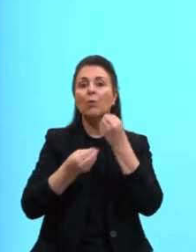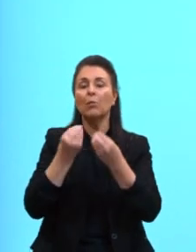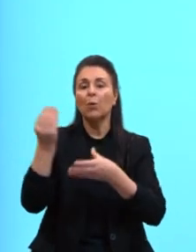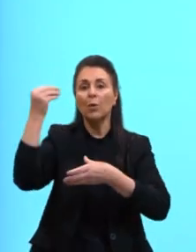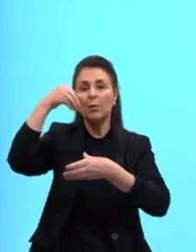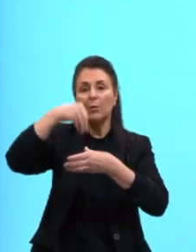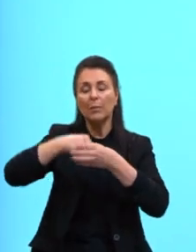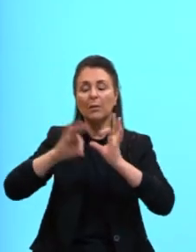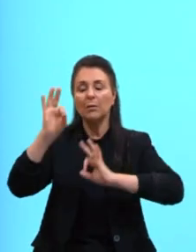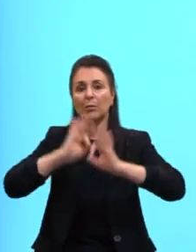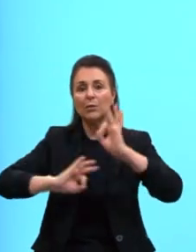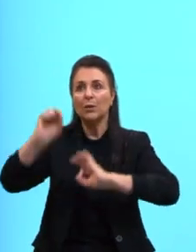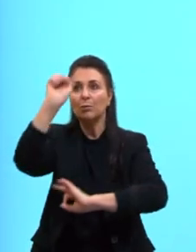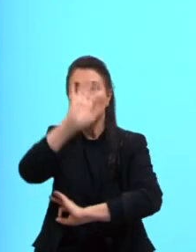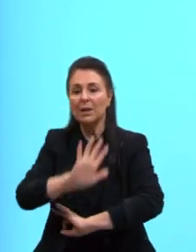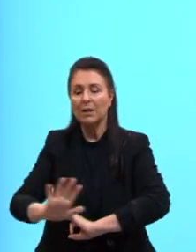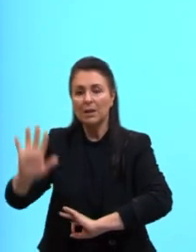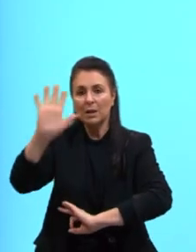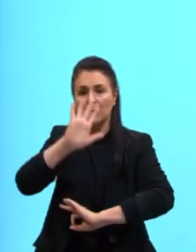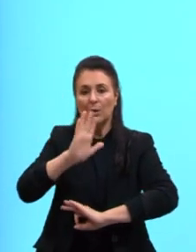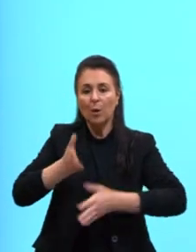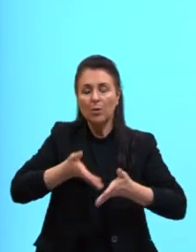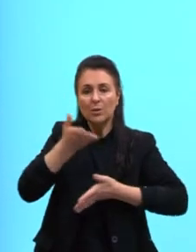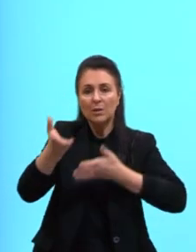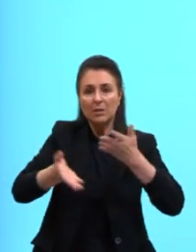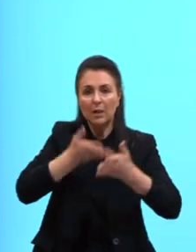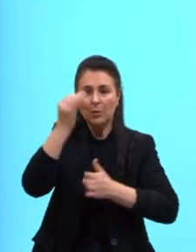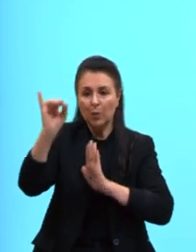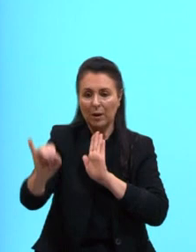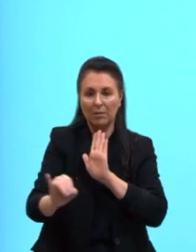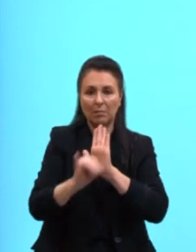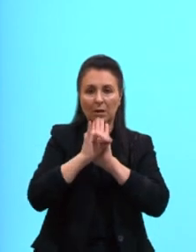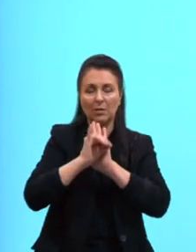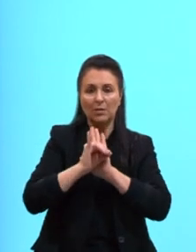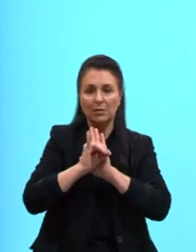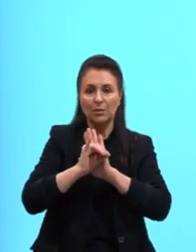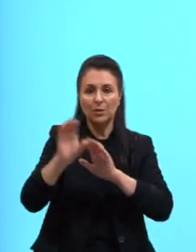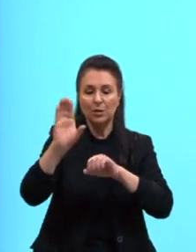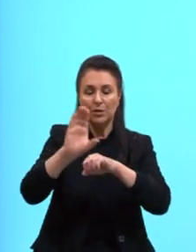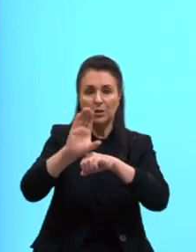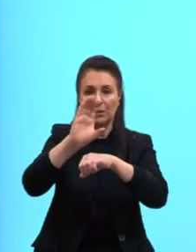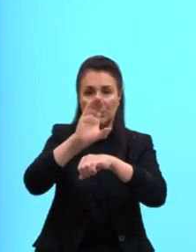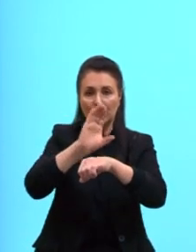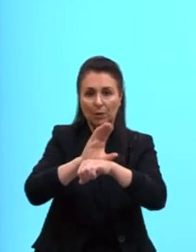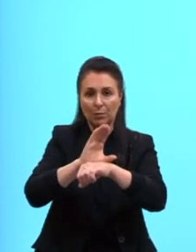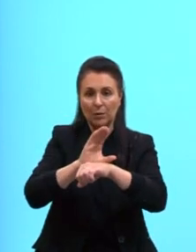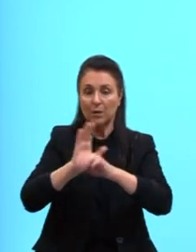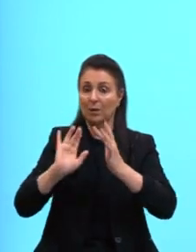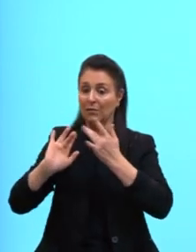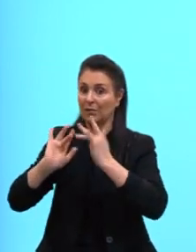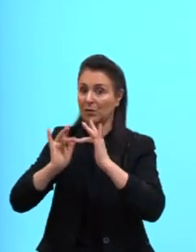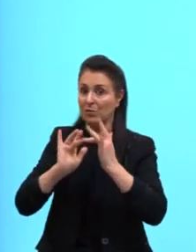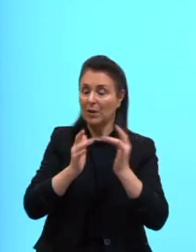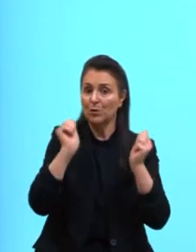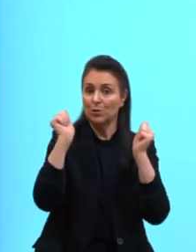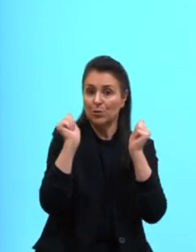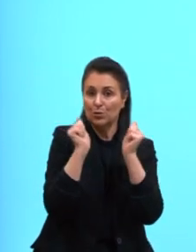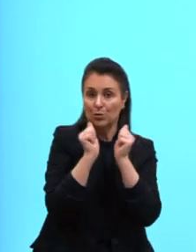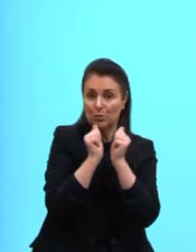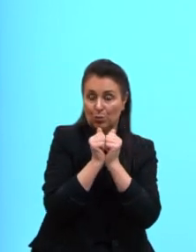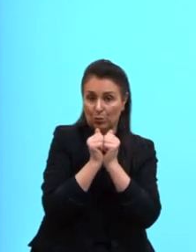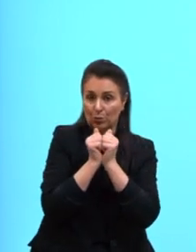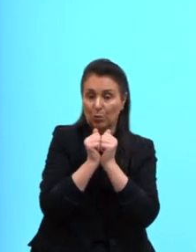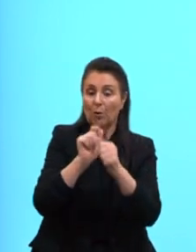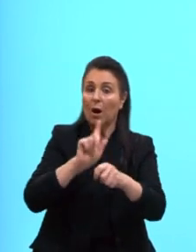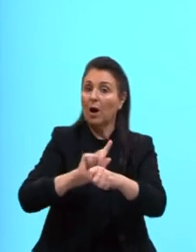de um projeto nacional de incentivo à identidade civil, o qual irá articular junto aos